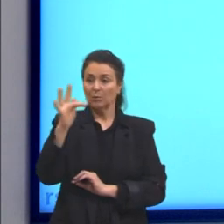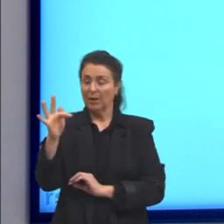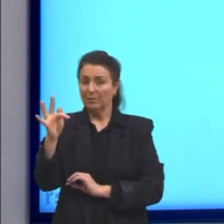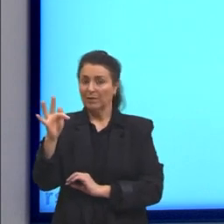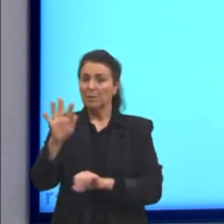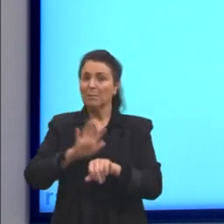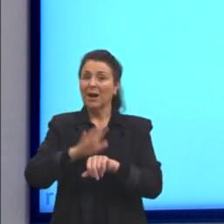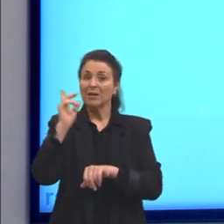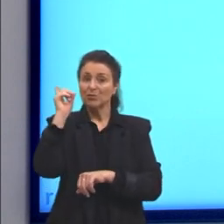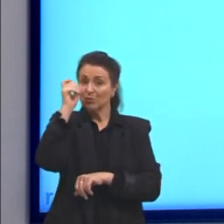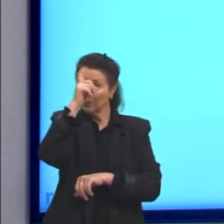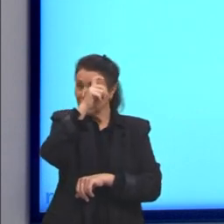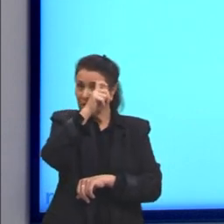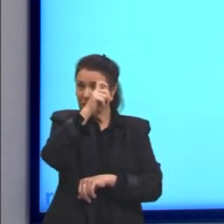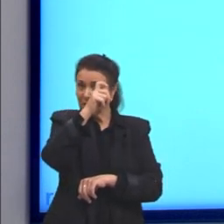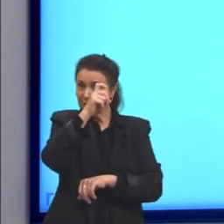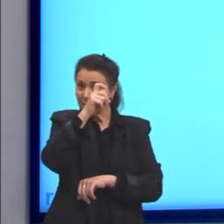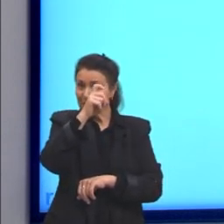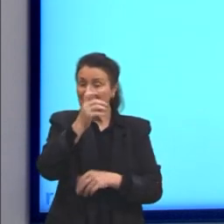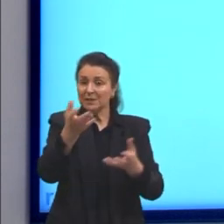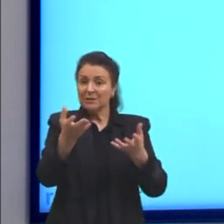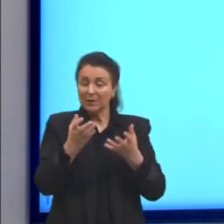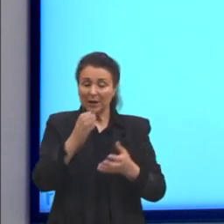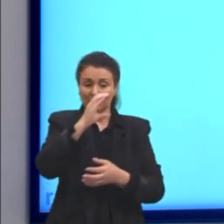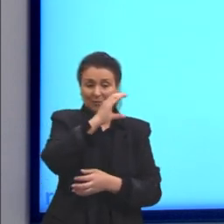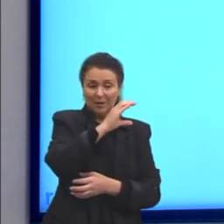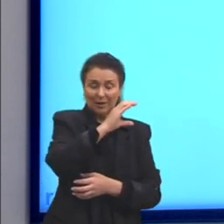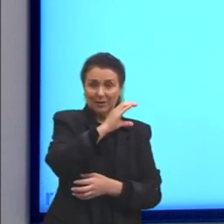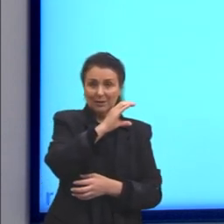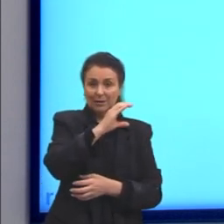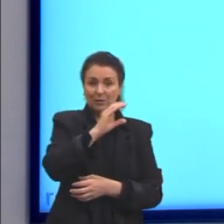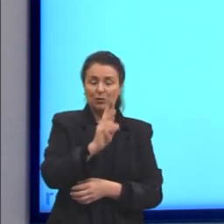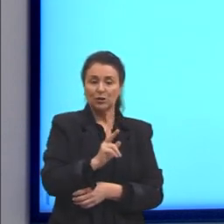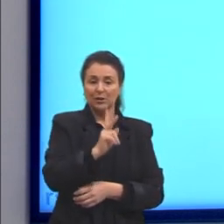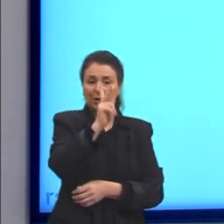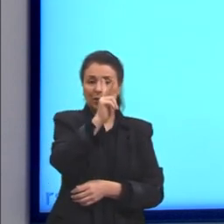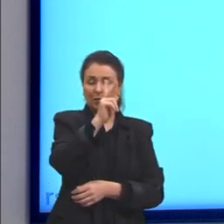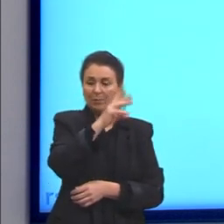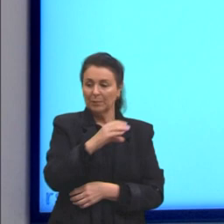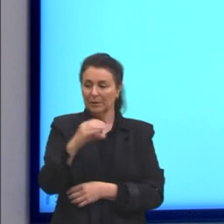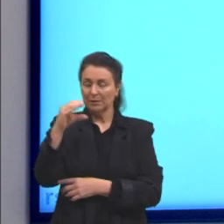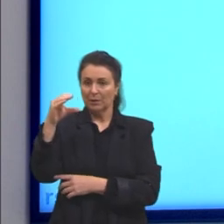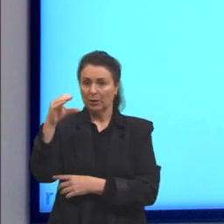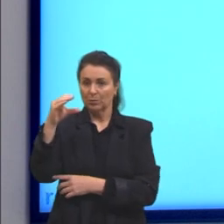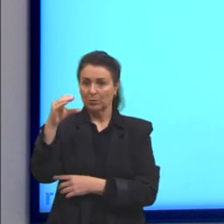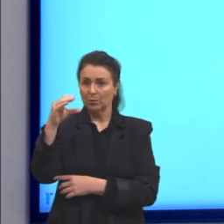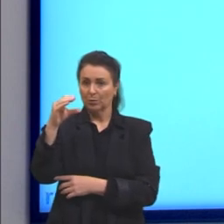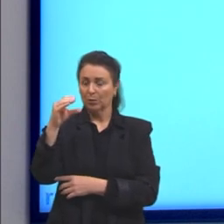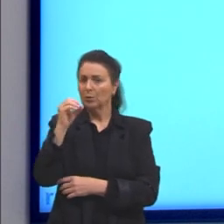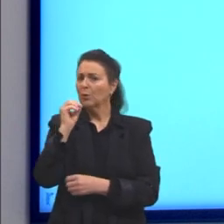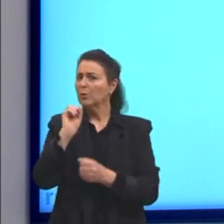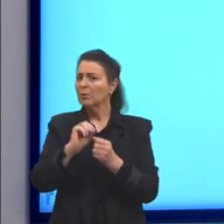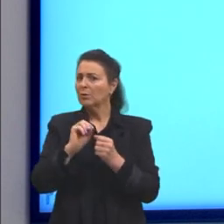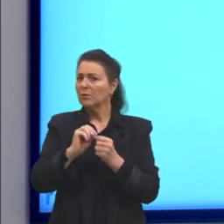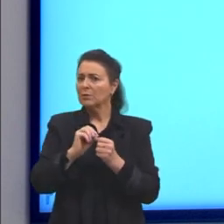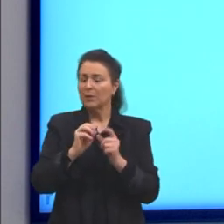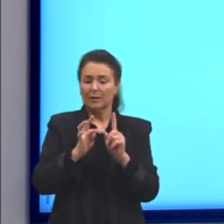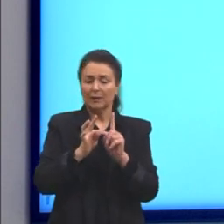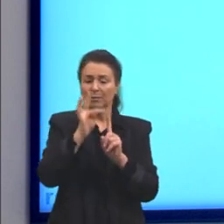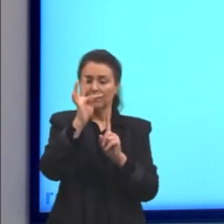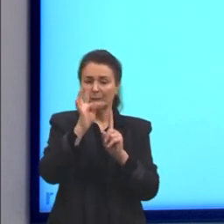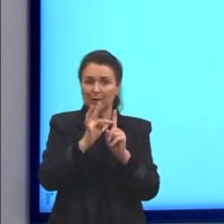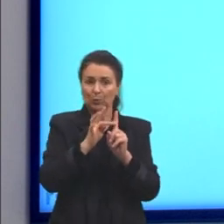fazer simplesmente... Se eu quero passar de Kelvin para Celsius, eu simplesmente pego a temperatura em Kelvin